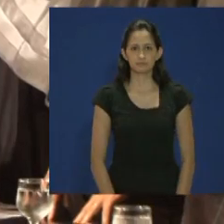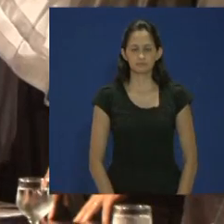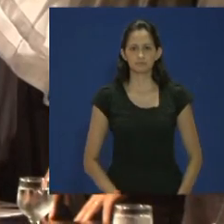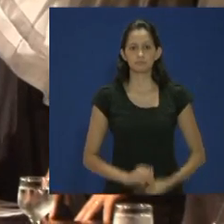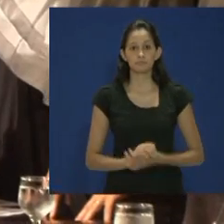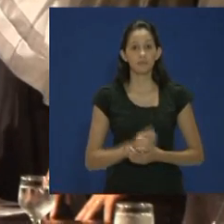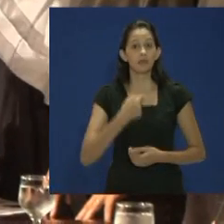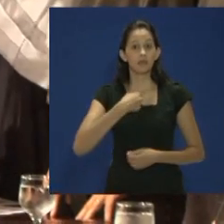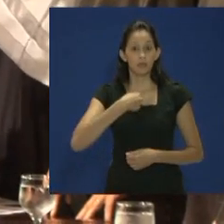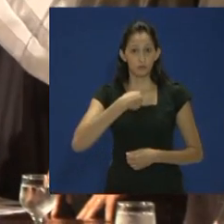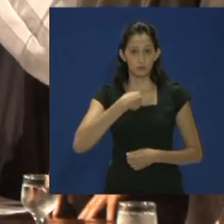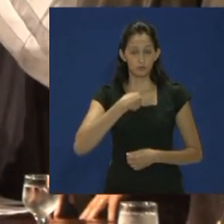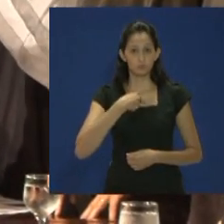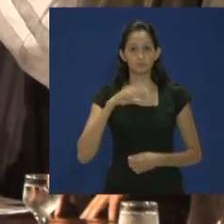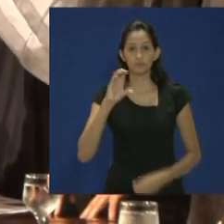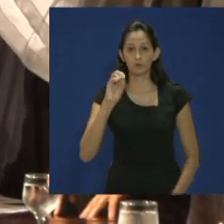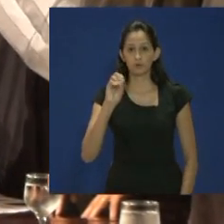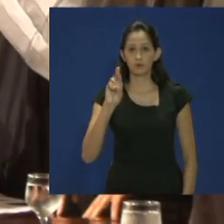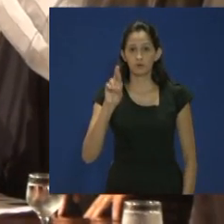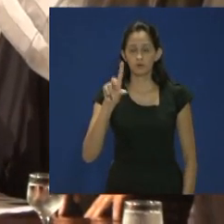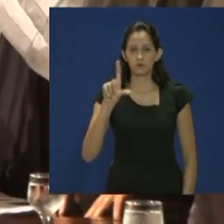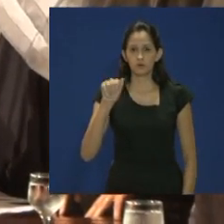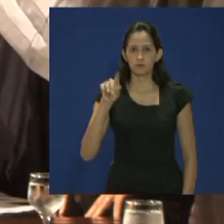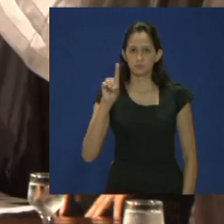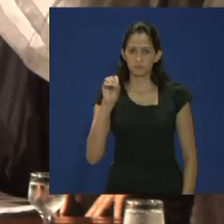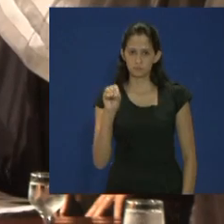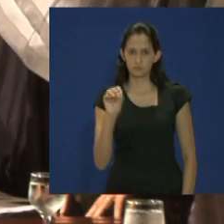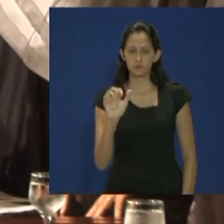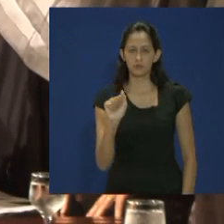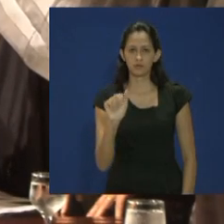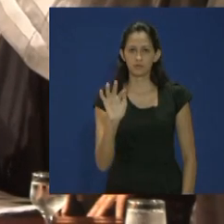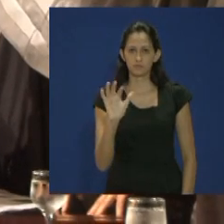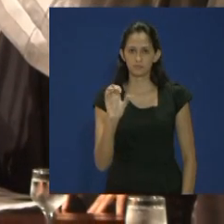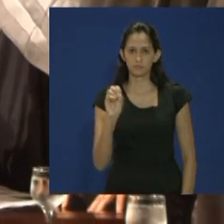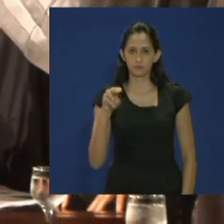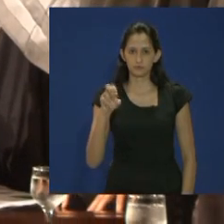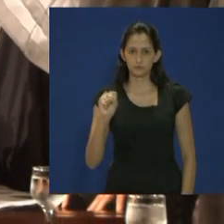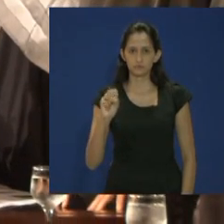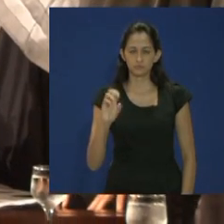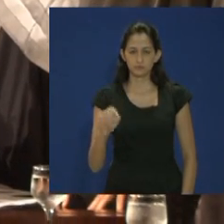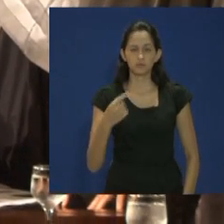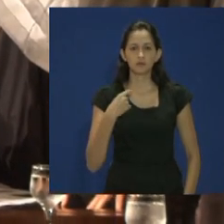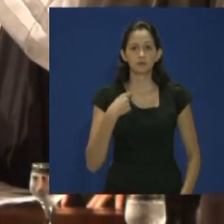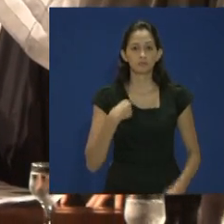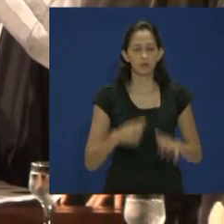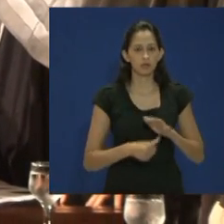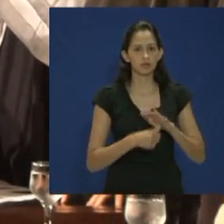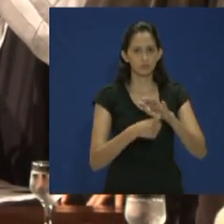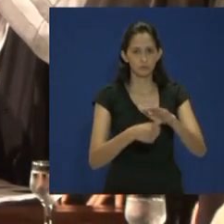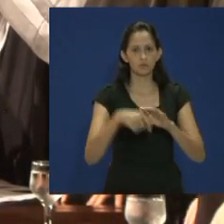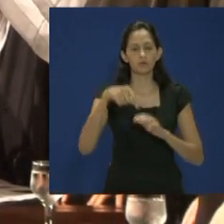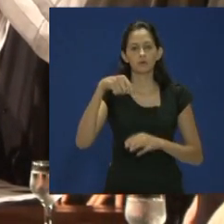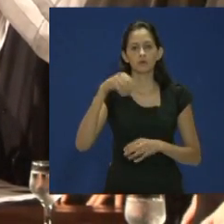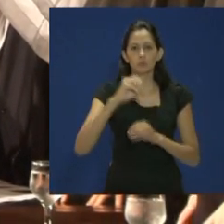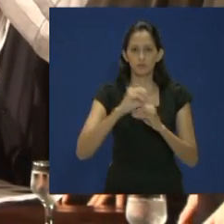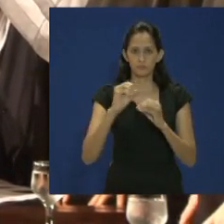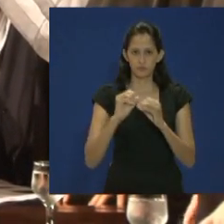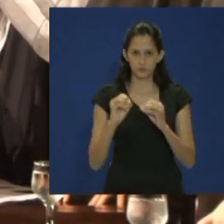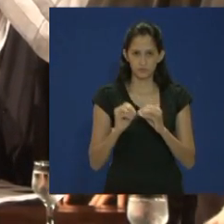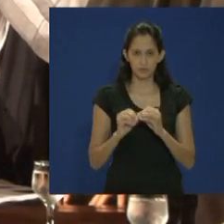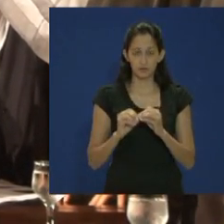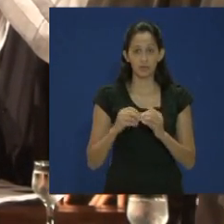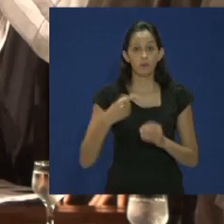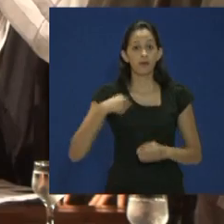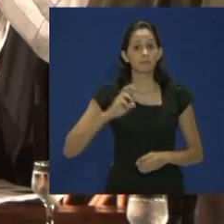Eu, Orlando Afonso Vale do Amaral, reitor da Universidade Federal de Goiás, em nome do